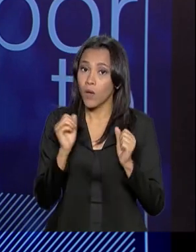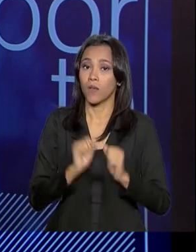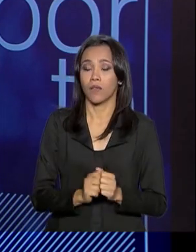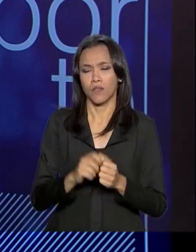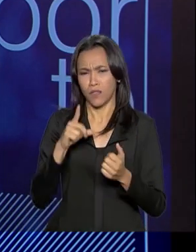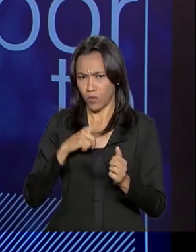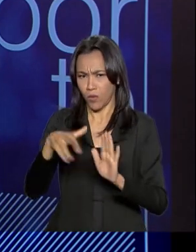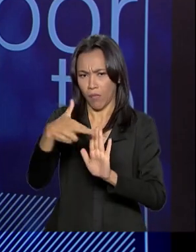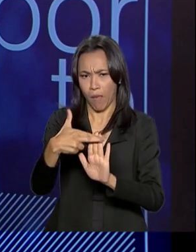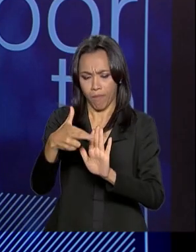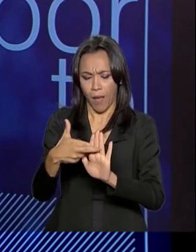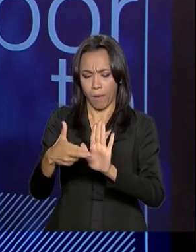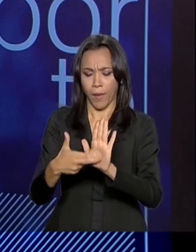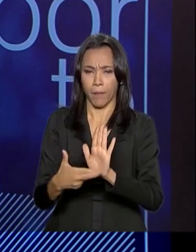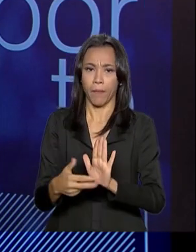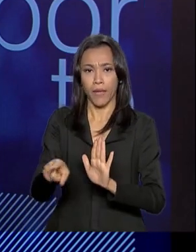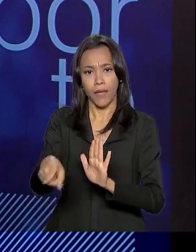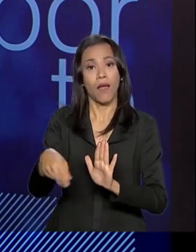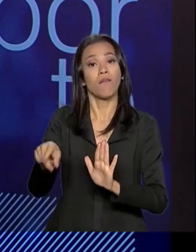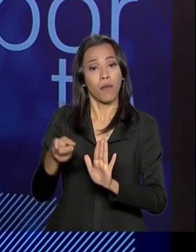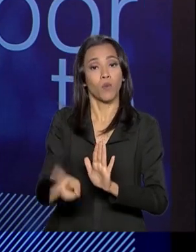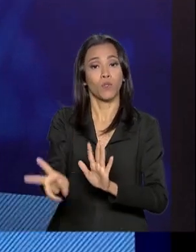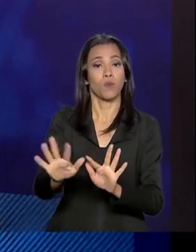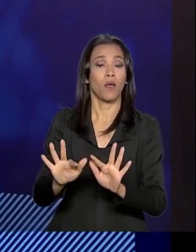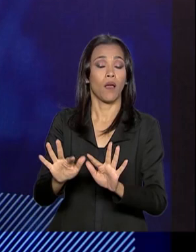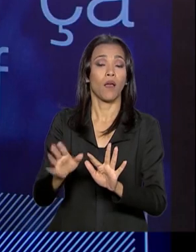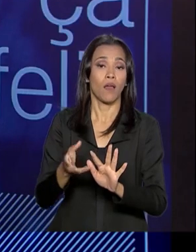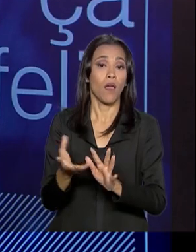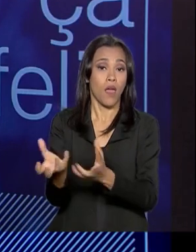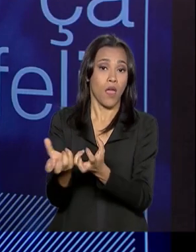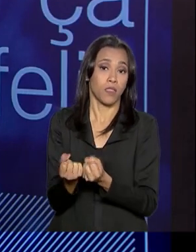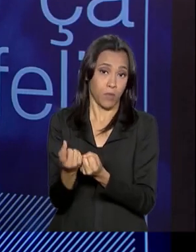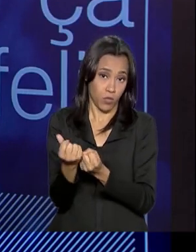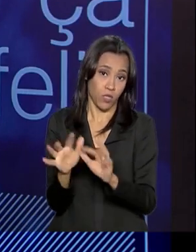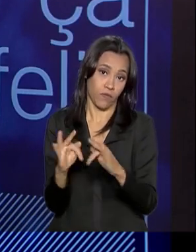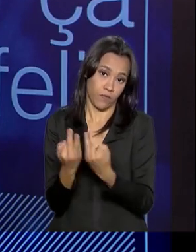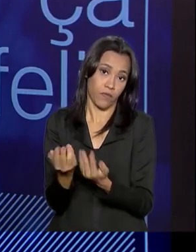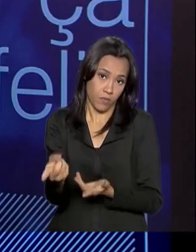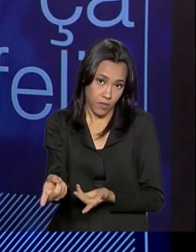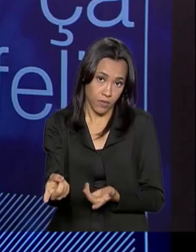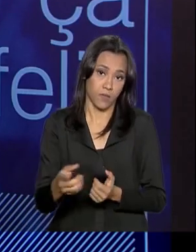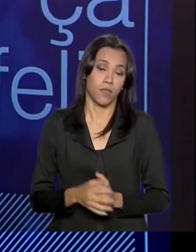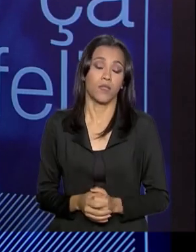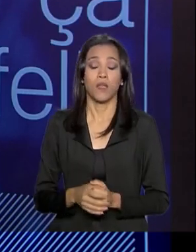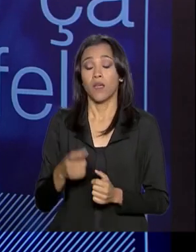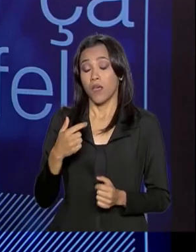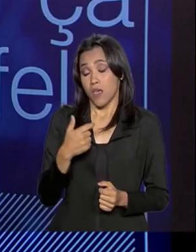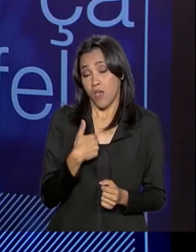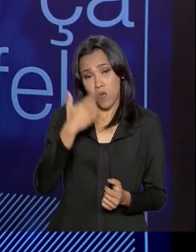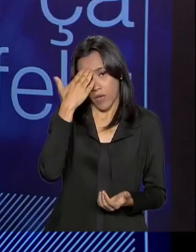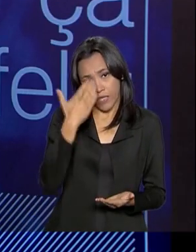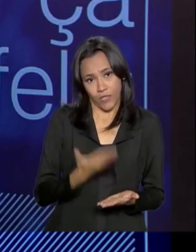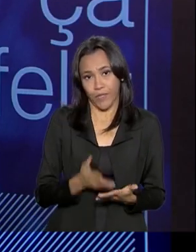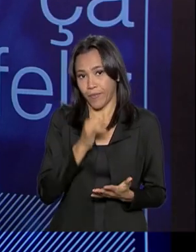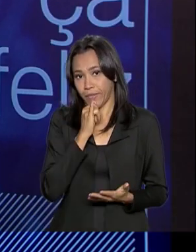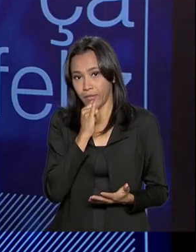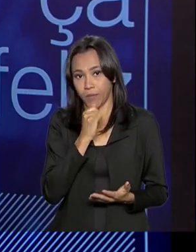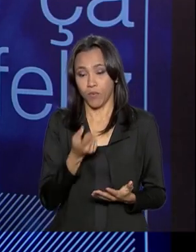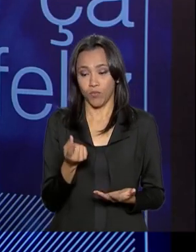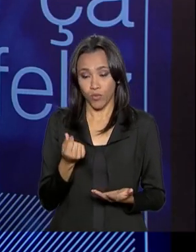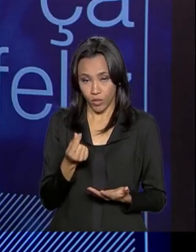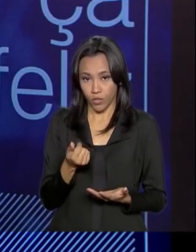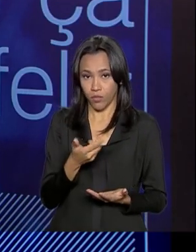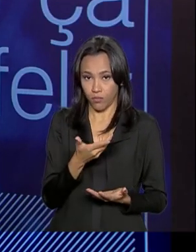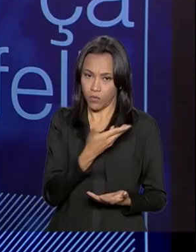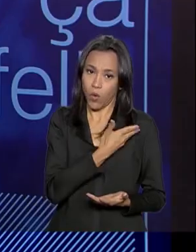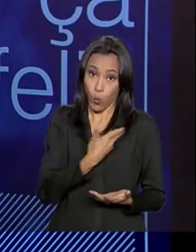Então, isso é obrigatório para a família continuar recebendo. Mas ele é basicamente um programa de transferência de renda. E eu não acredito que um programa de transferência de